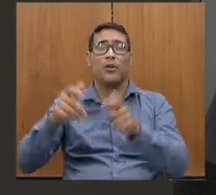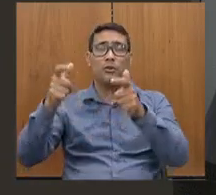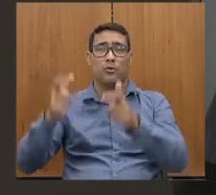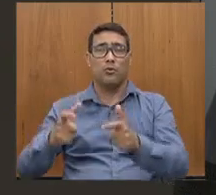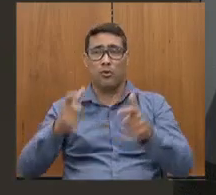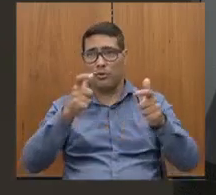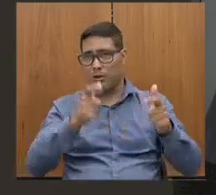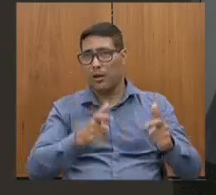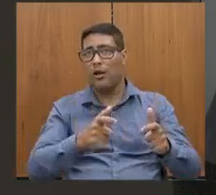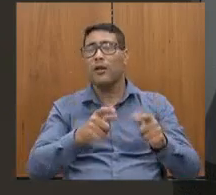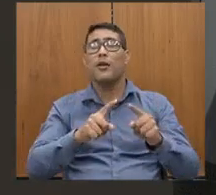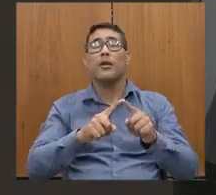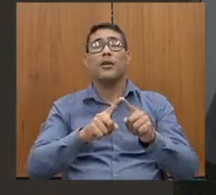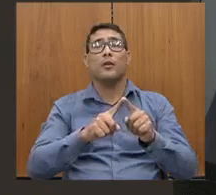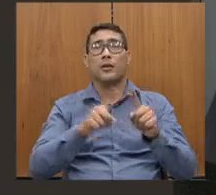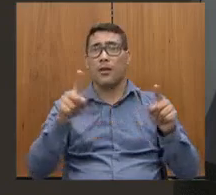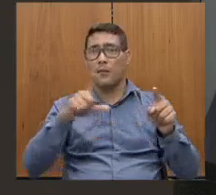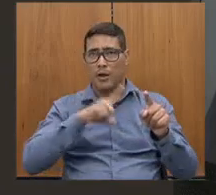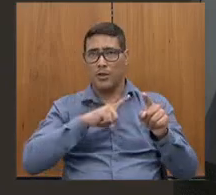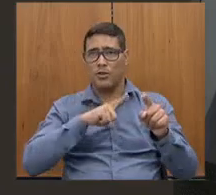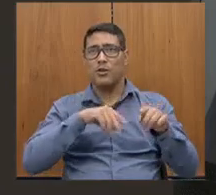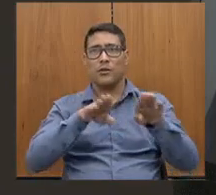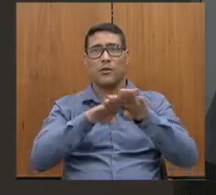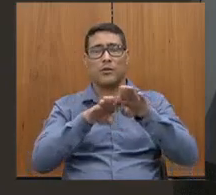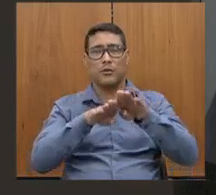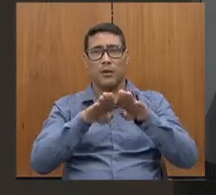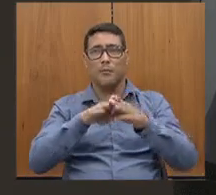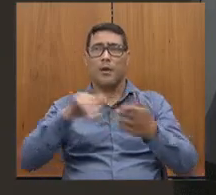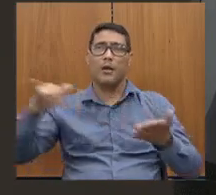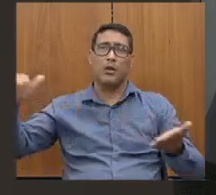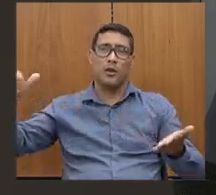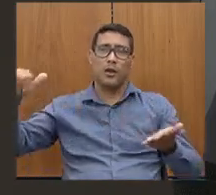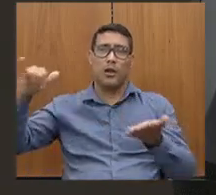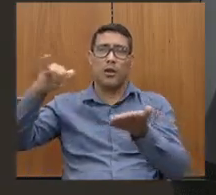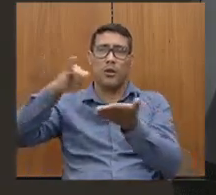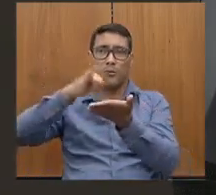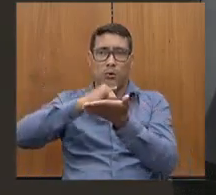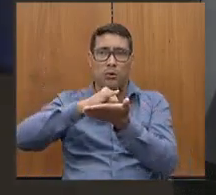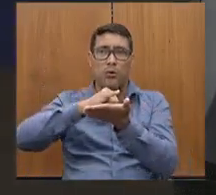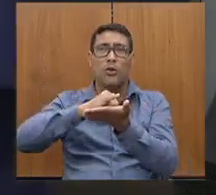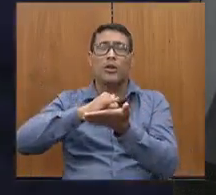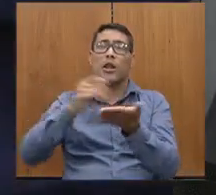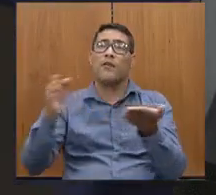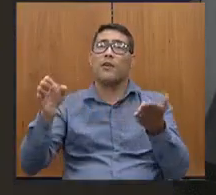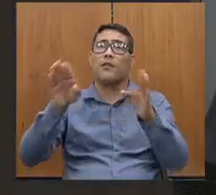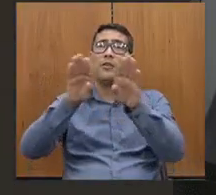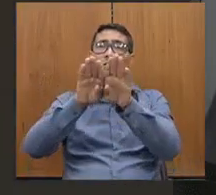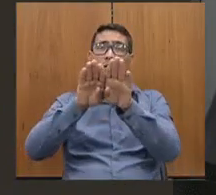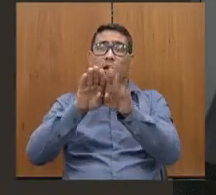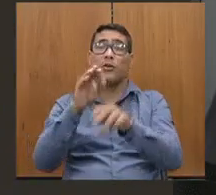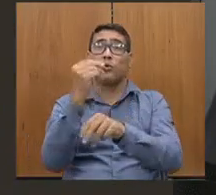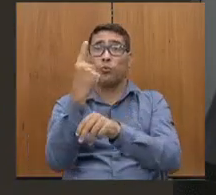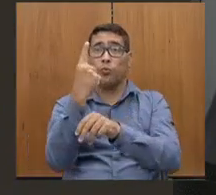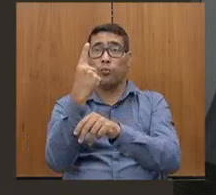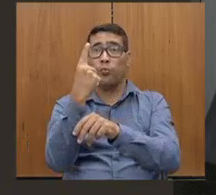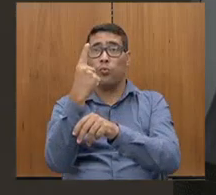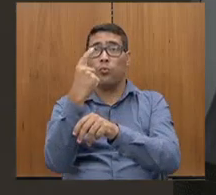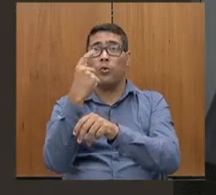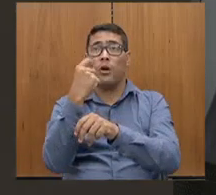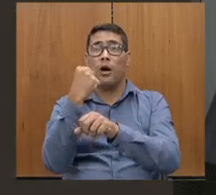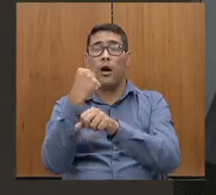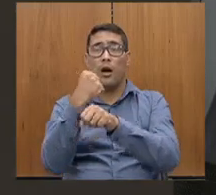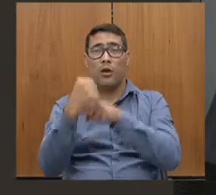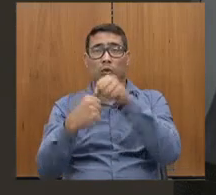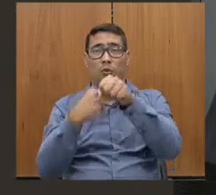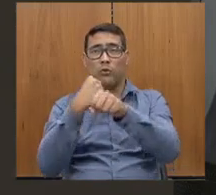secretário, nós tínhamos lá o aeroporto, que estava fechado, há um ano e oito meses. Um ano e oito